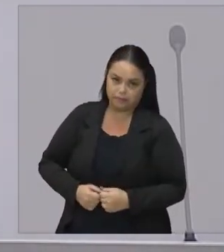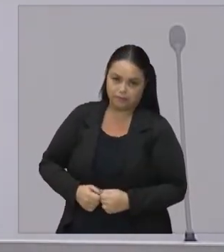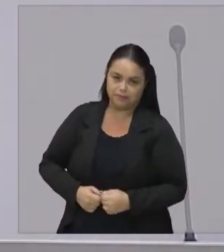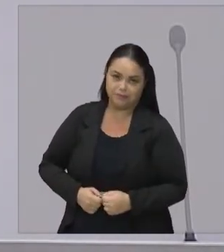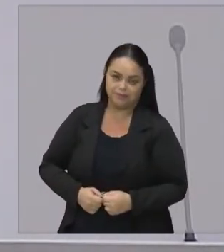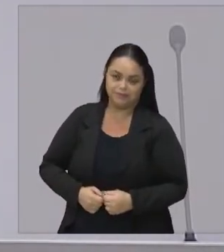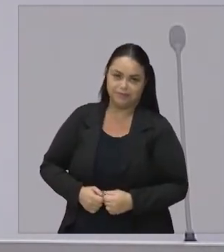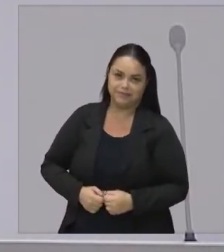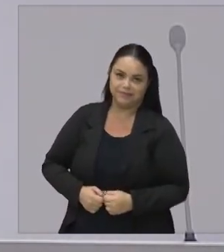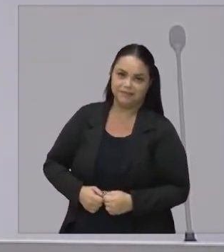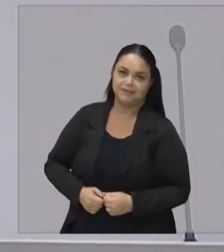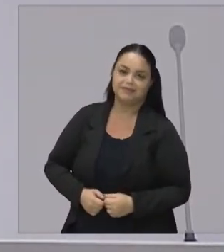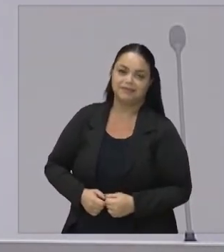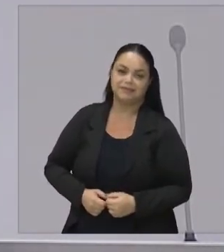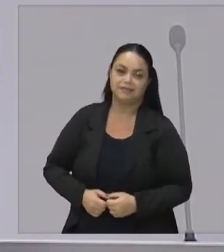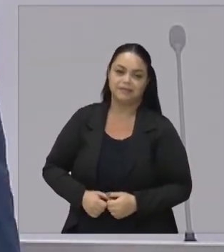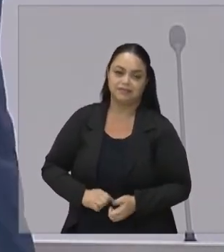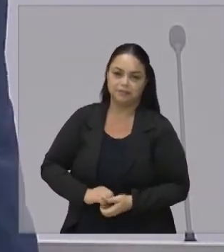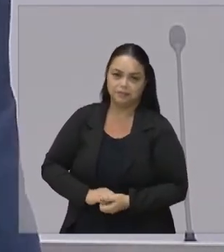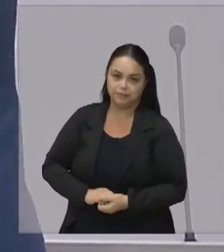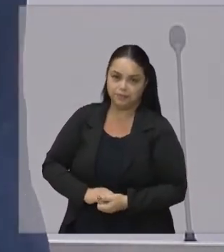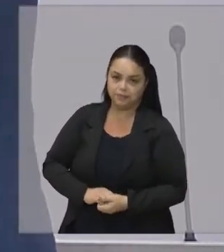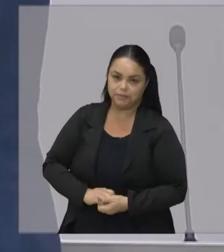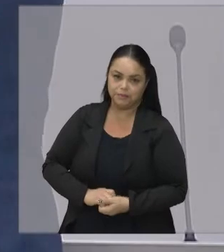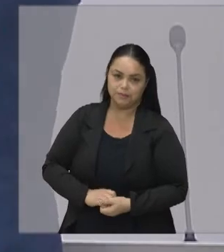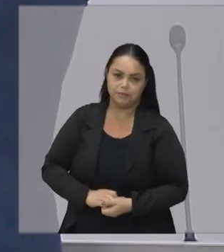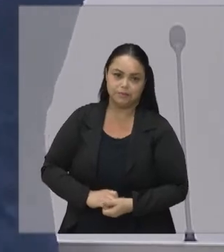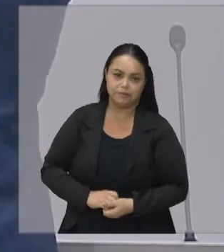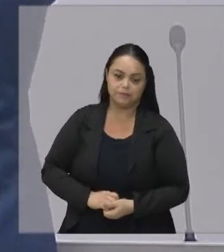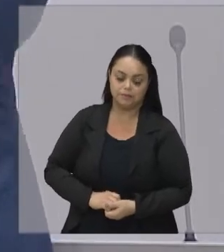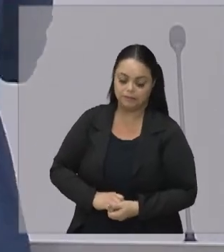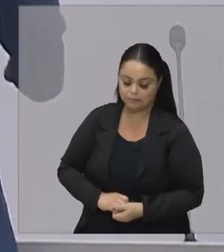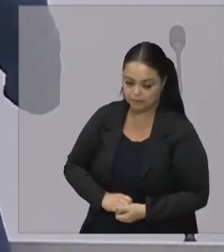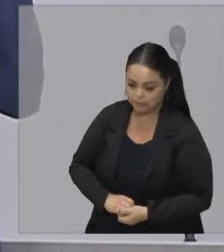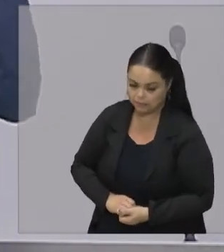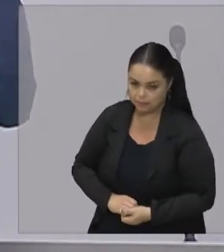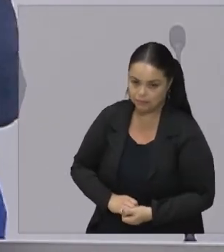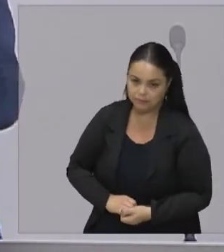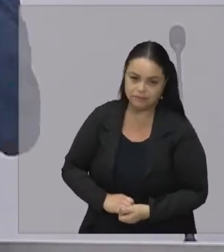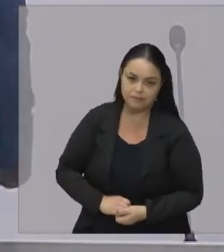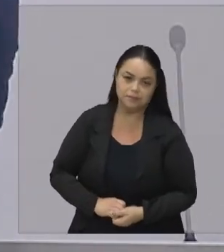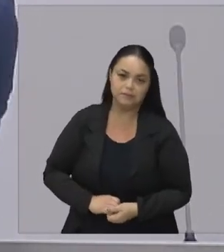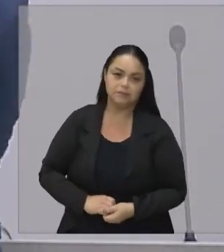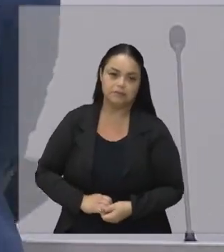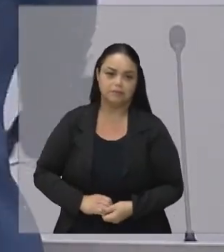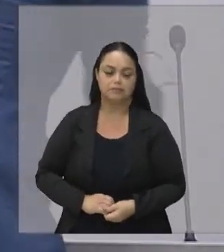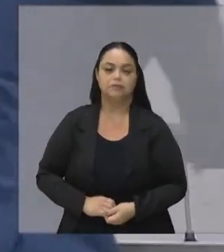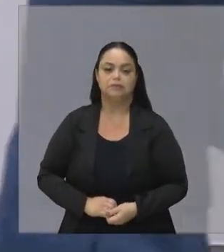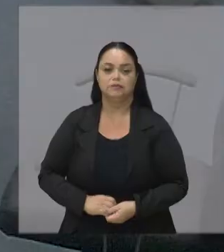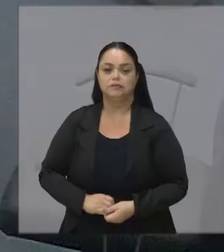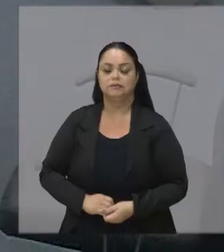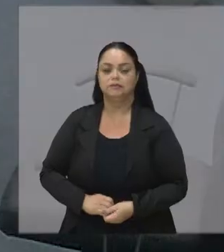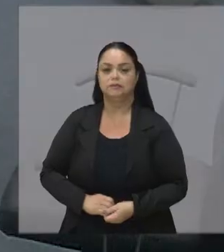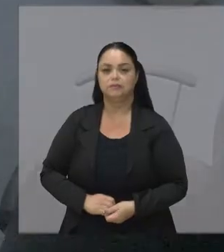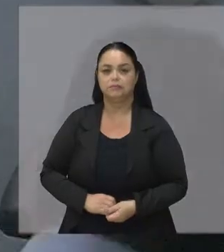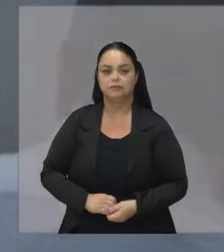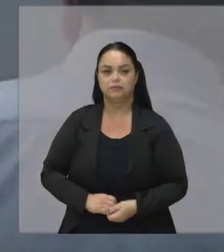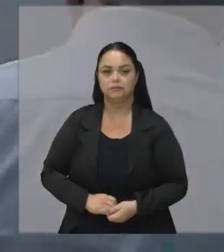Operário Estudante Seu destino É